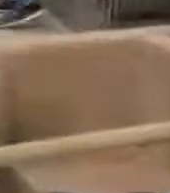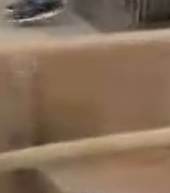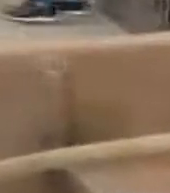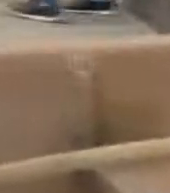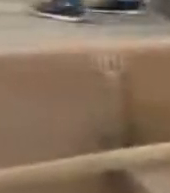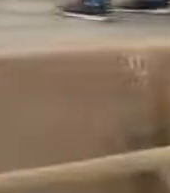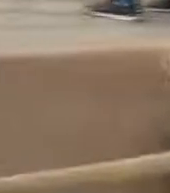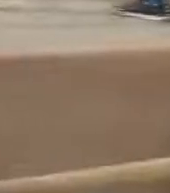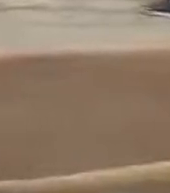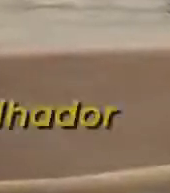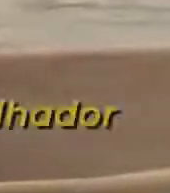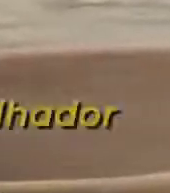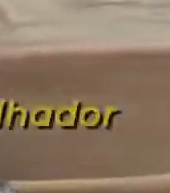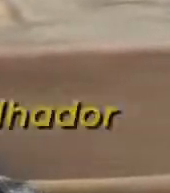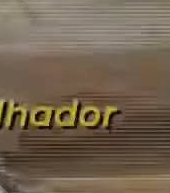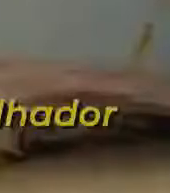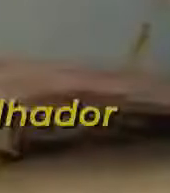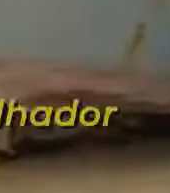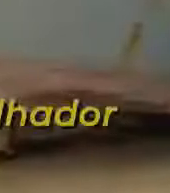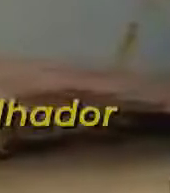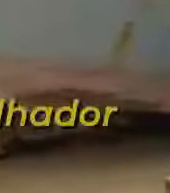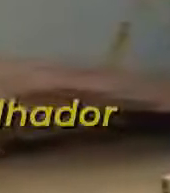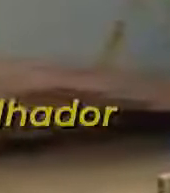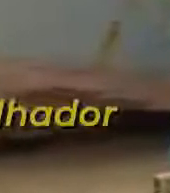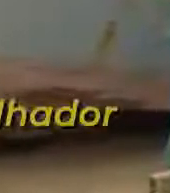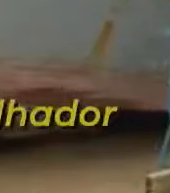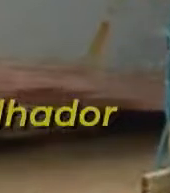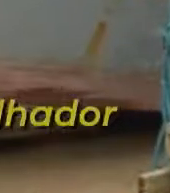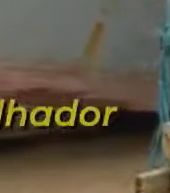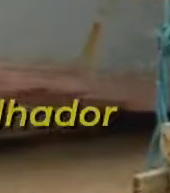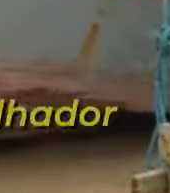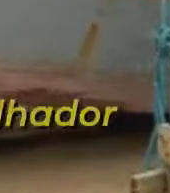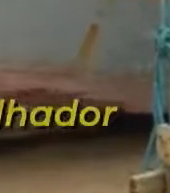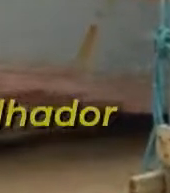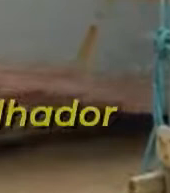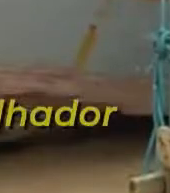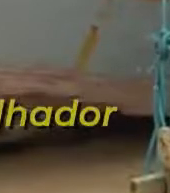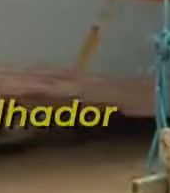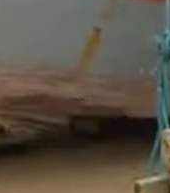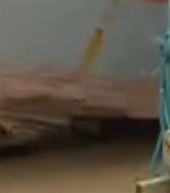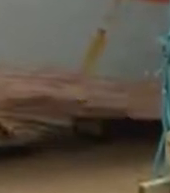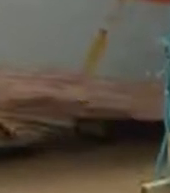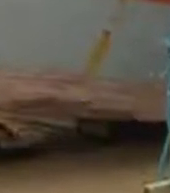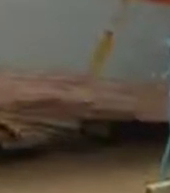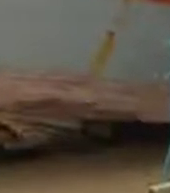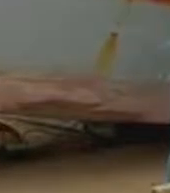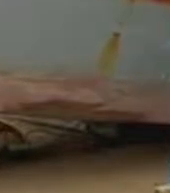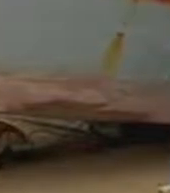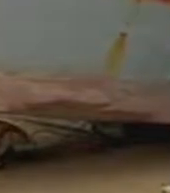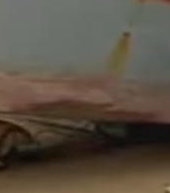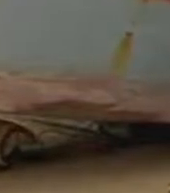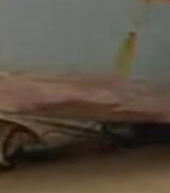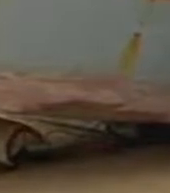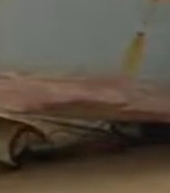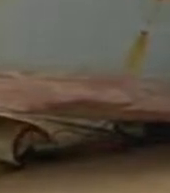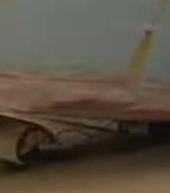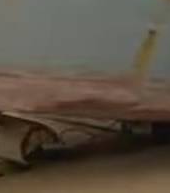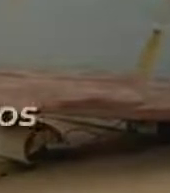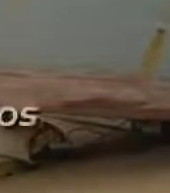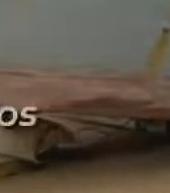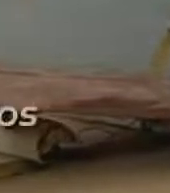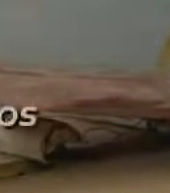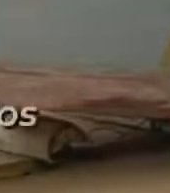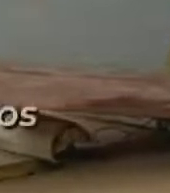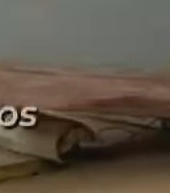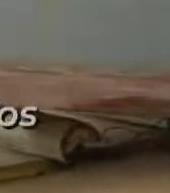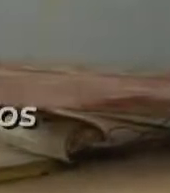a próxima safra, compra algum eletrodoméstico, ou seja, é o pão, na mesa, deste trabalhador catarinense, sai uma portaria, de modo,